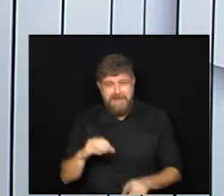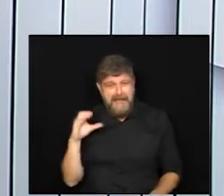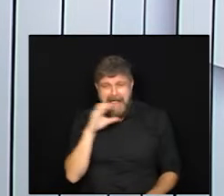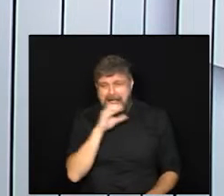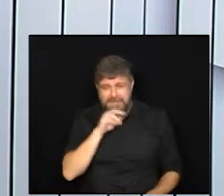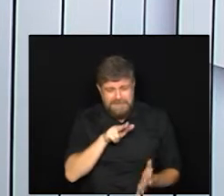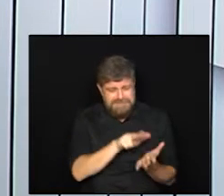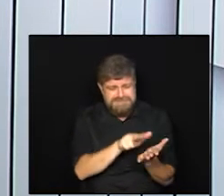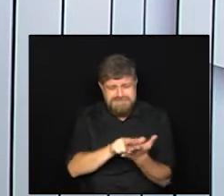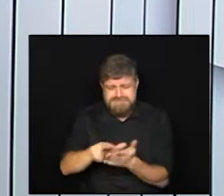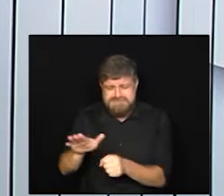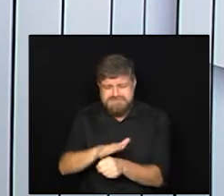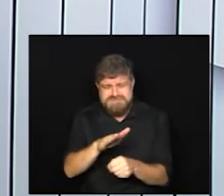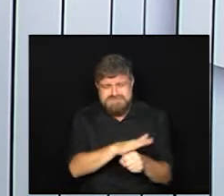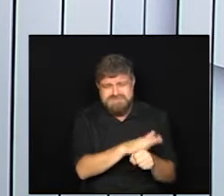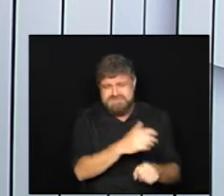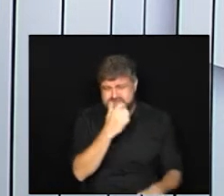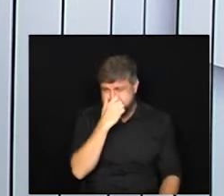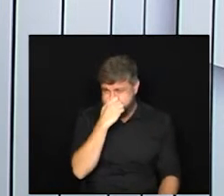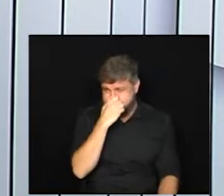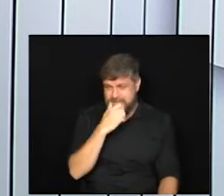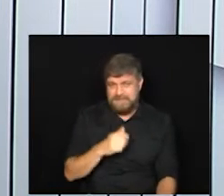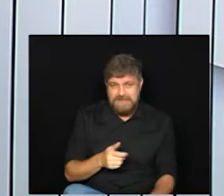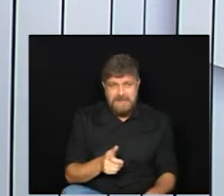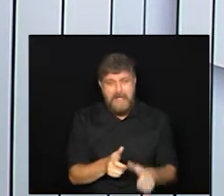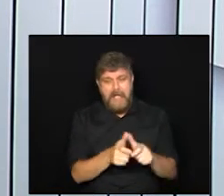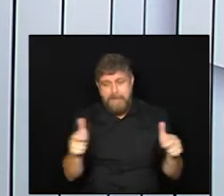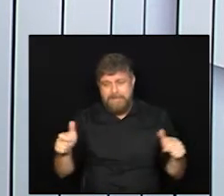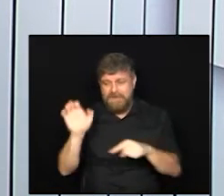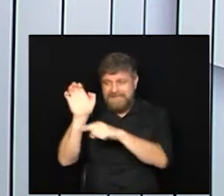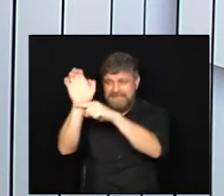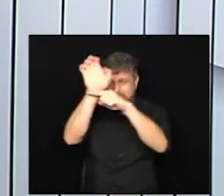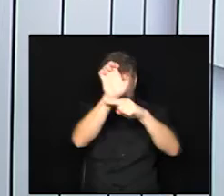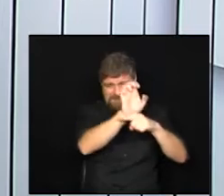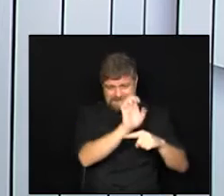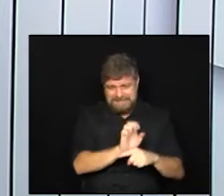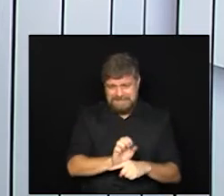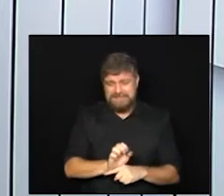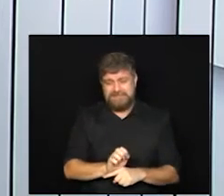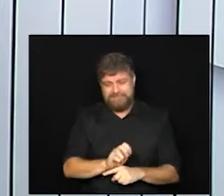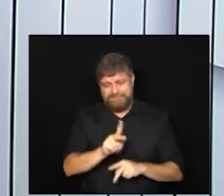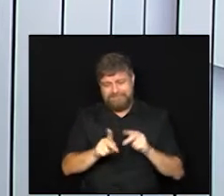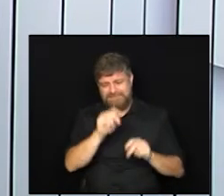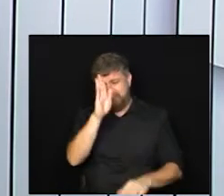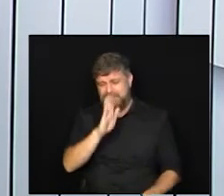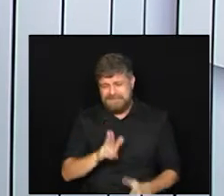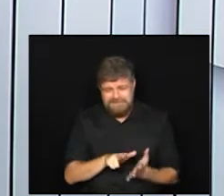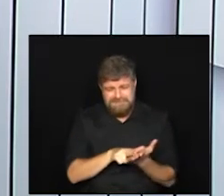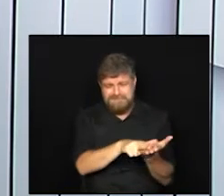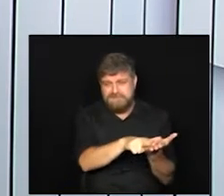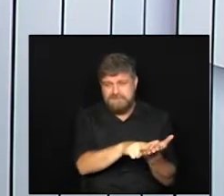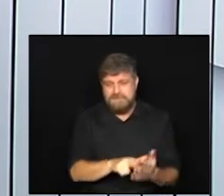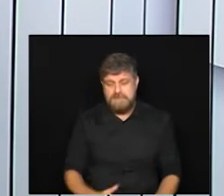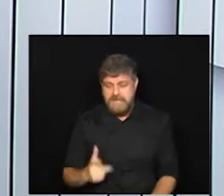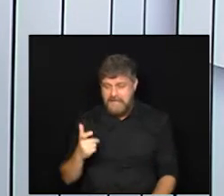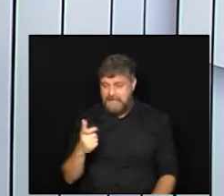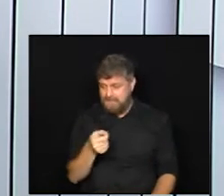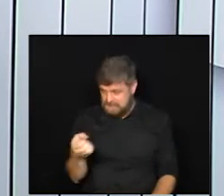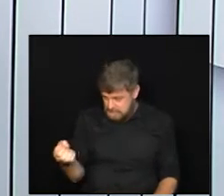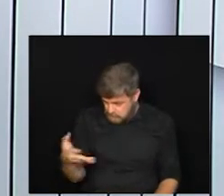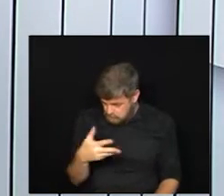os leitos de UTI estão no limite na maioria dos estados infelizmente as novas vacinas